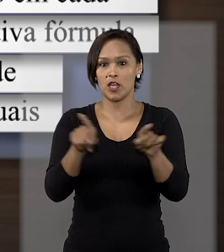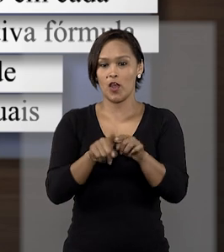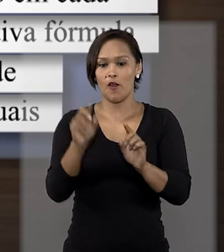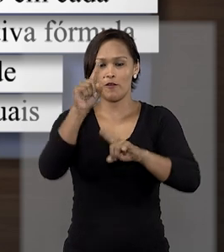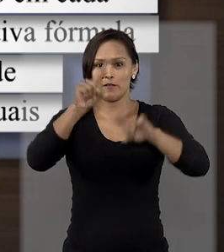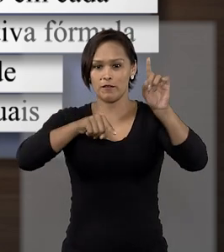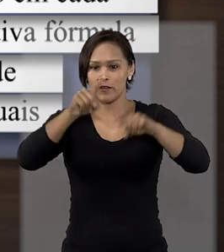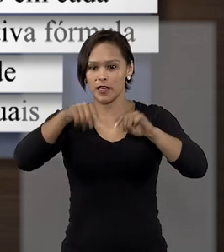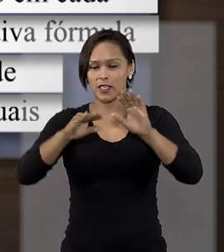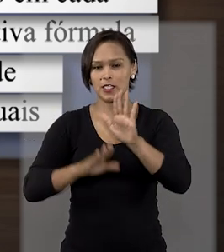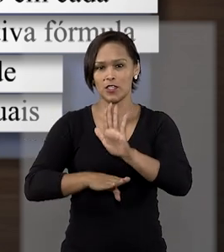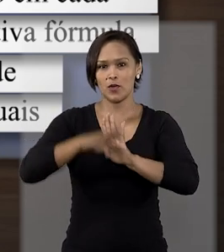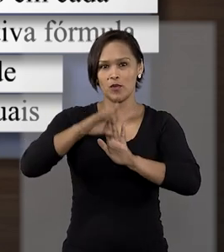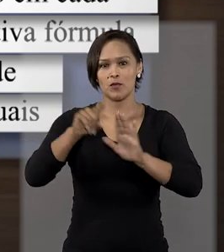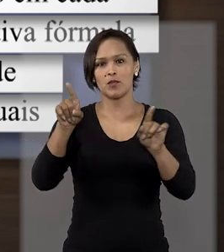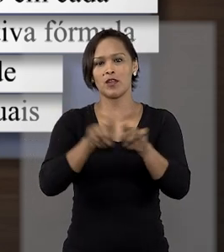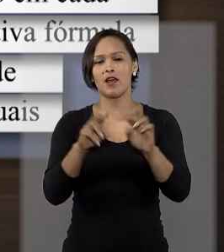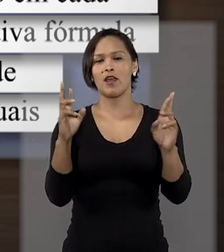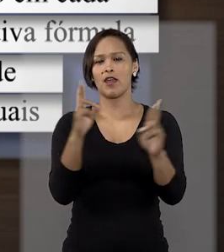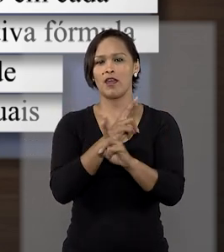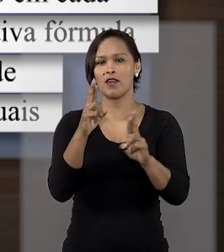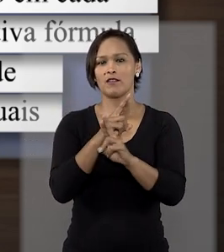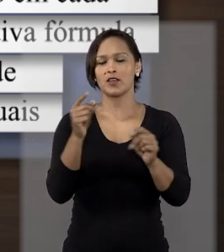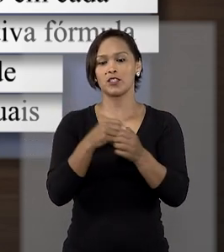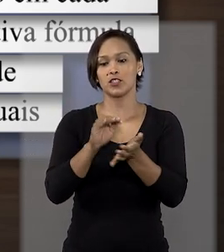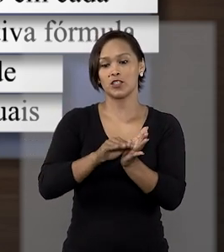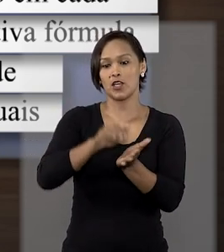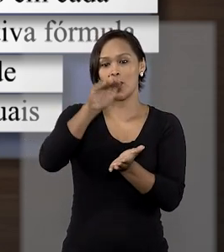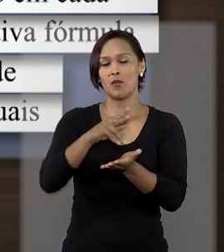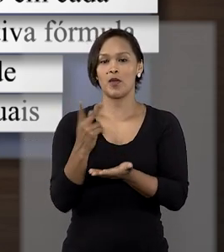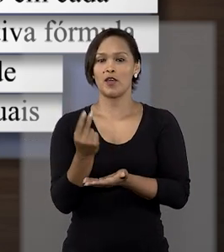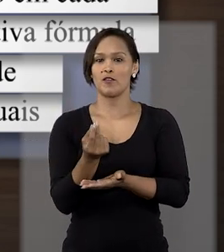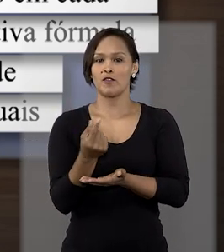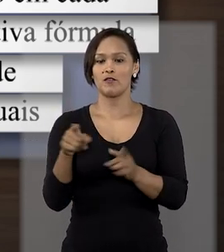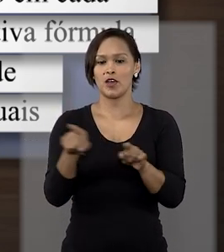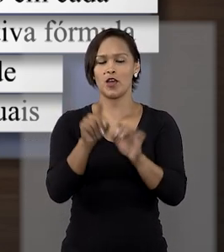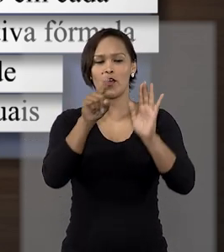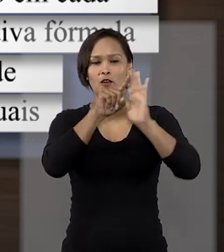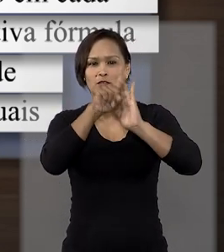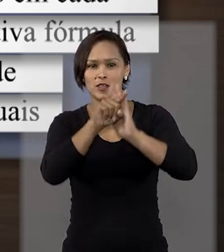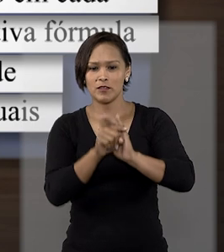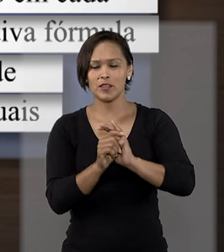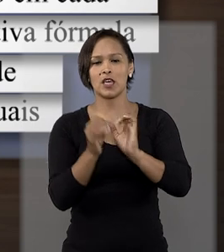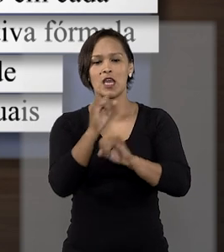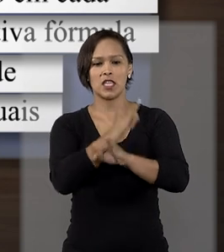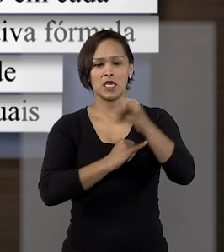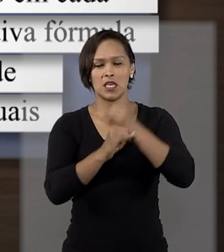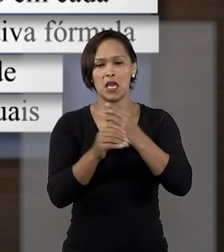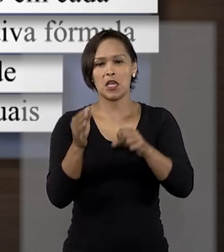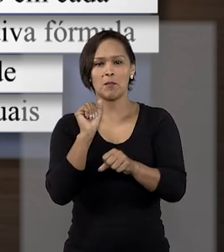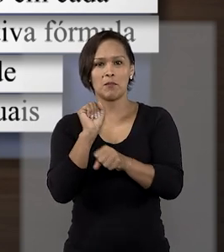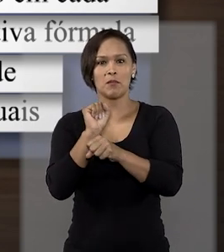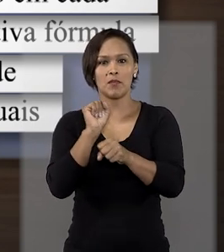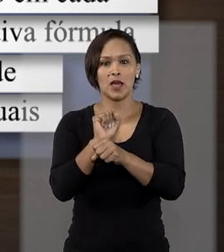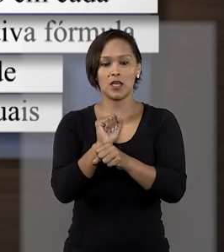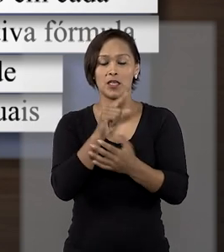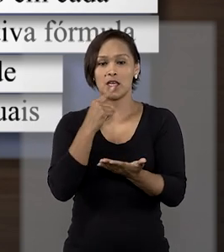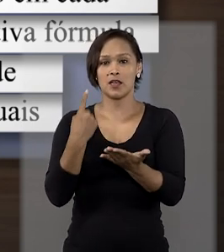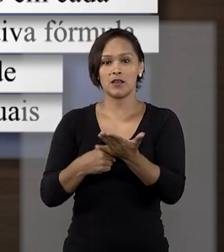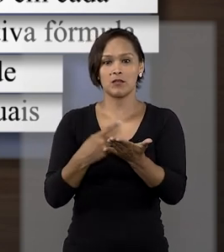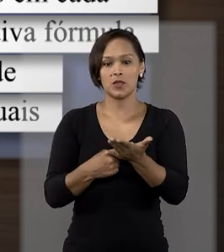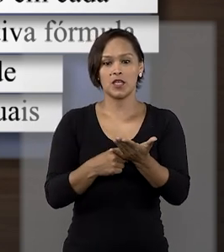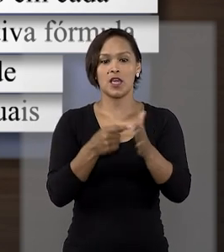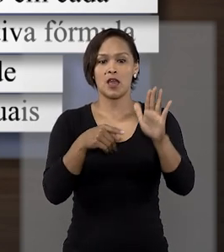acumulada, referente ao aumento real de preço verificado em cada intervalo, devendo-se aplicar para sua